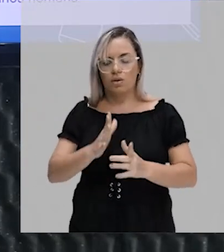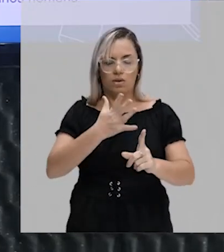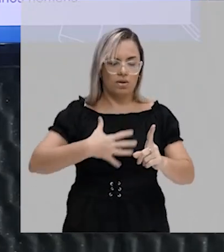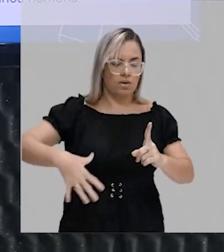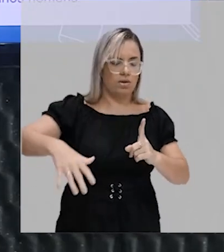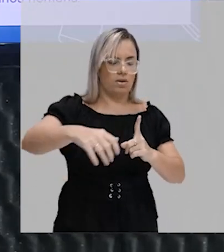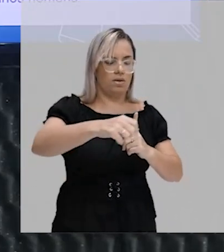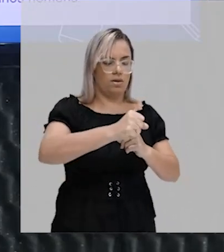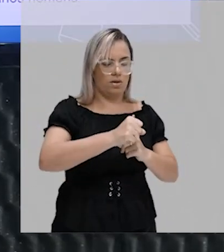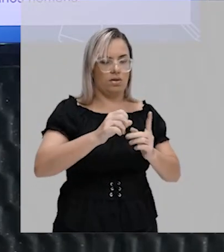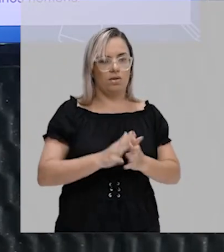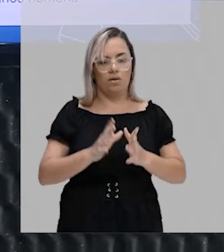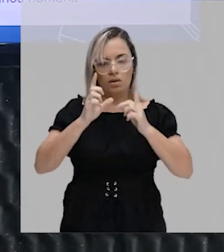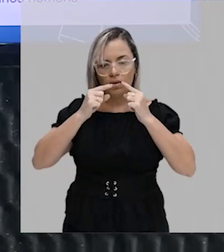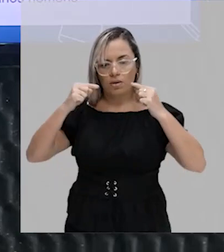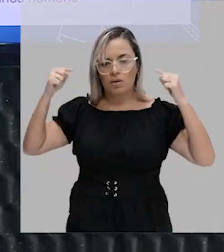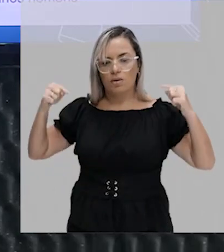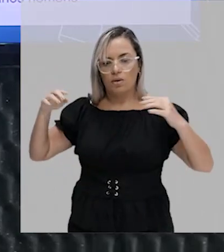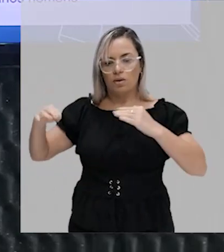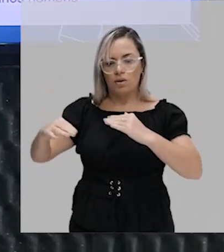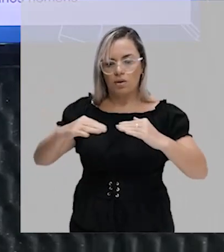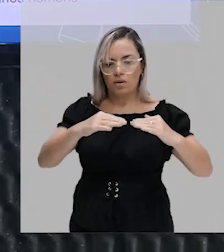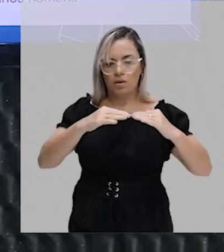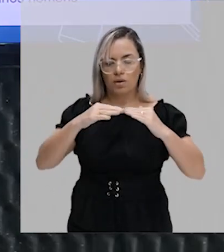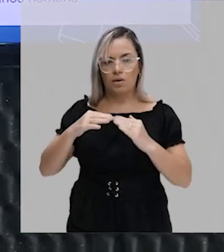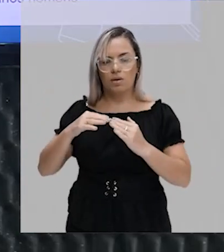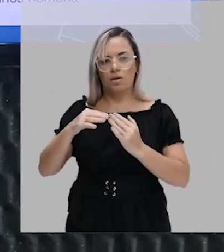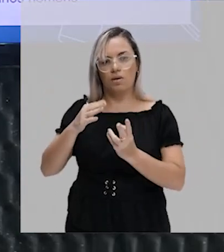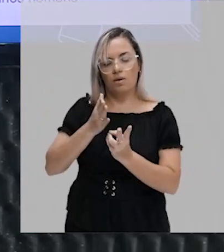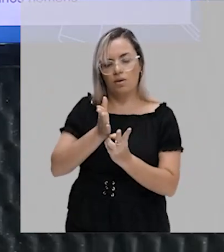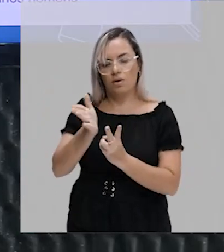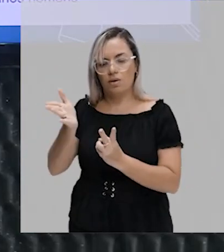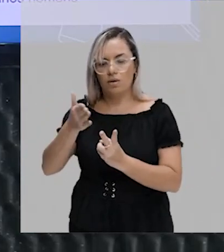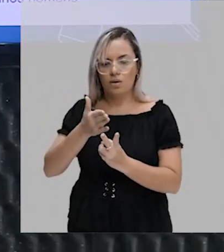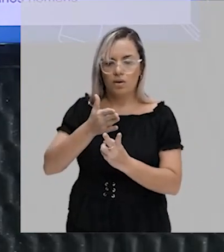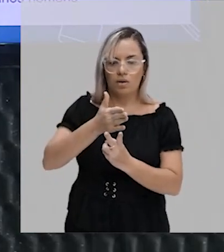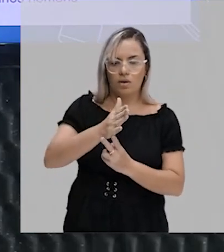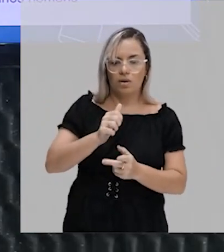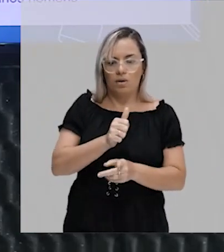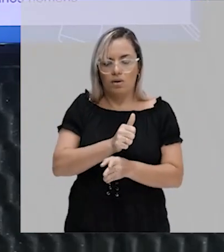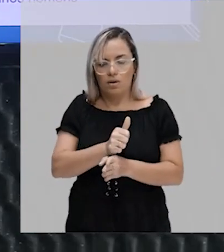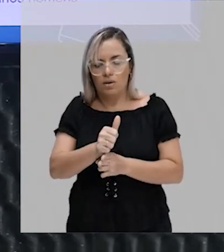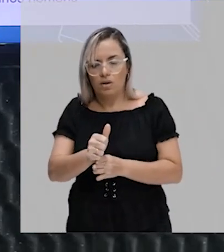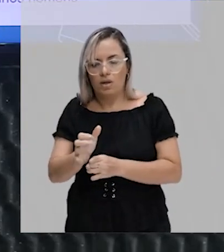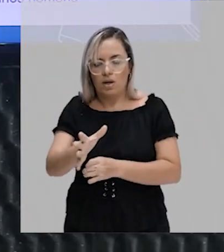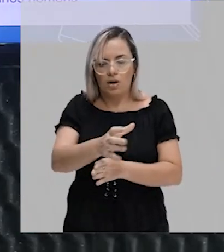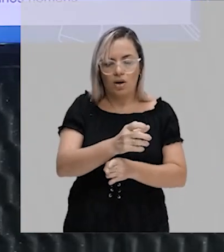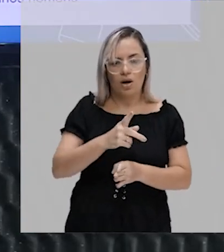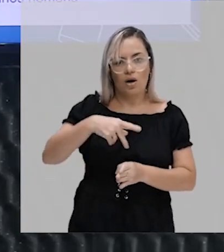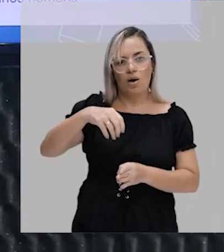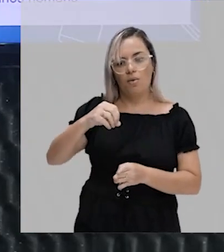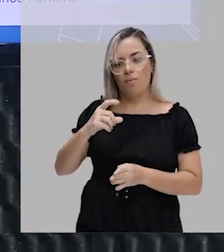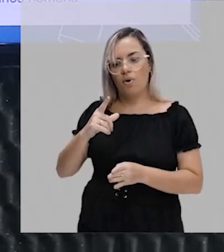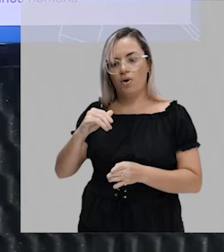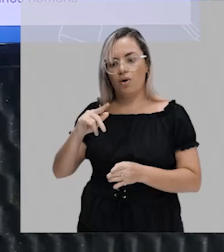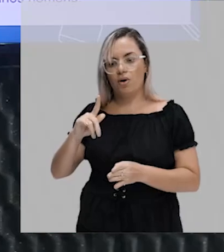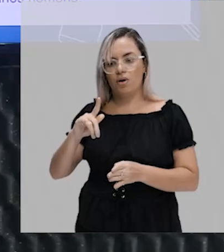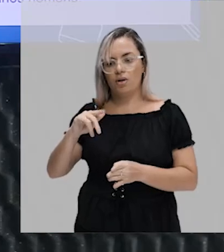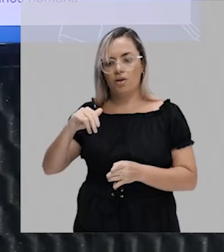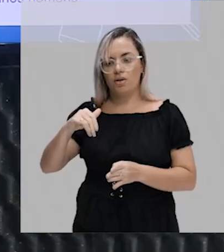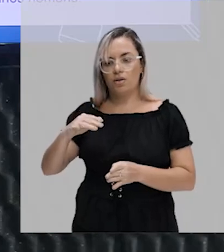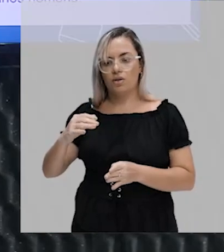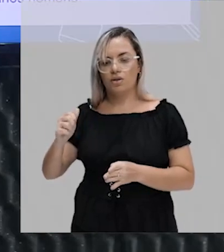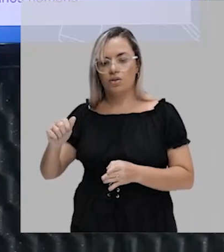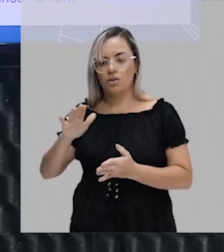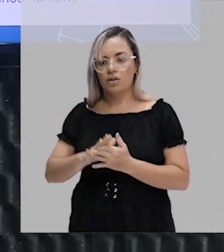patriarcal, como padrão ambíguo de moralidade que acolhe a poliginia e condena a poliandria. Vamos devagar